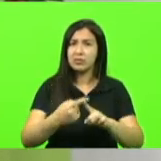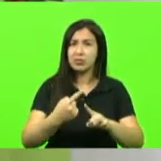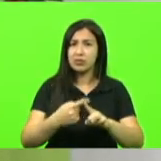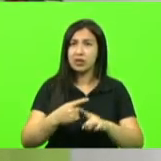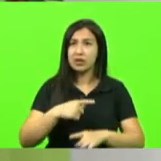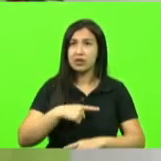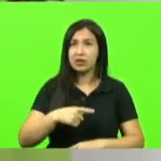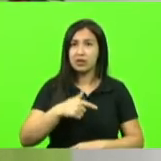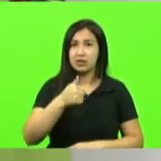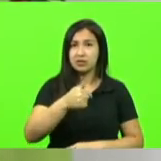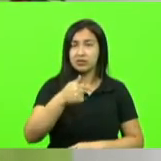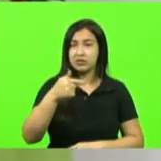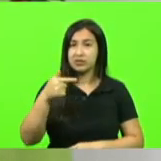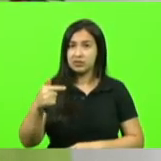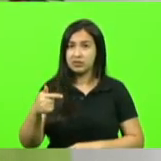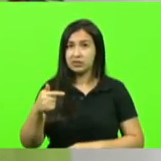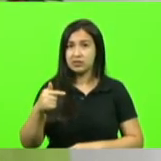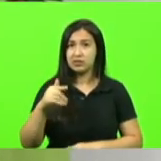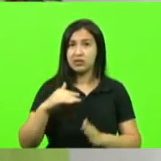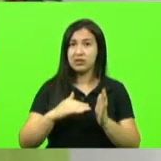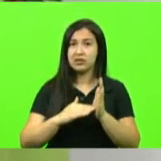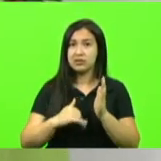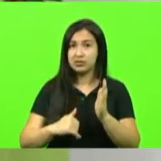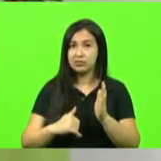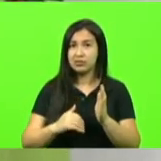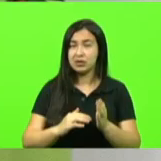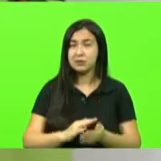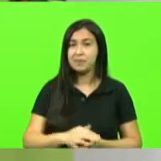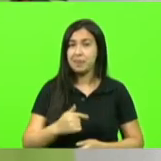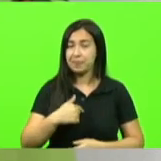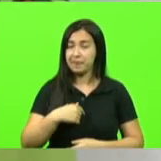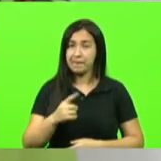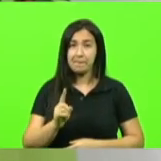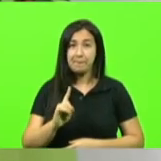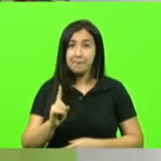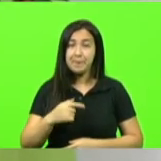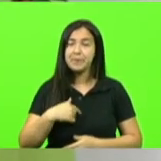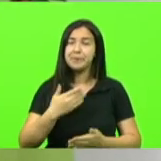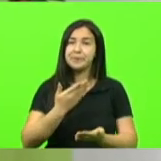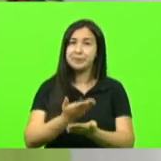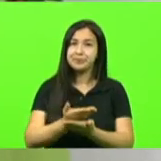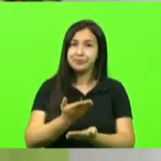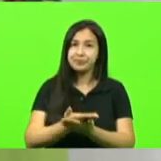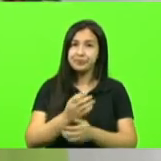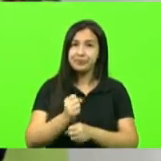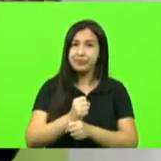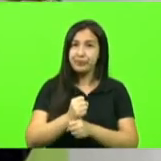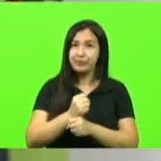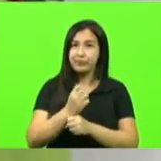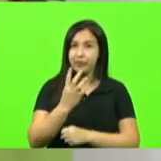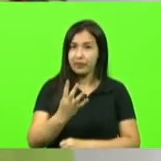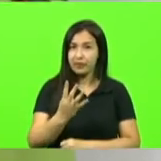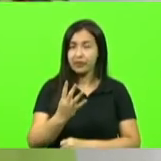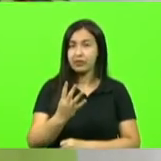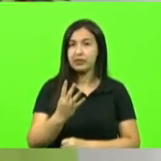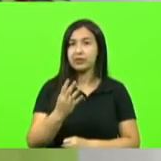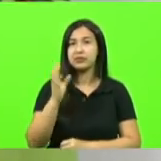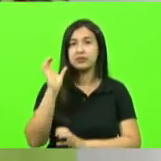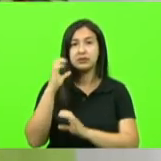baixo acima mas eu não eu estudei 4 anos ciência política em Itajaí